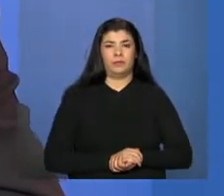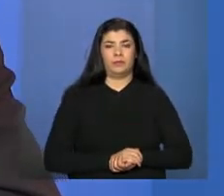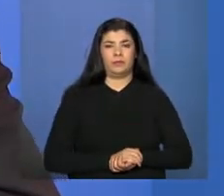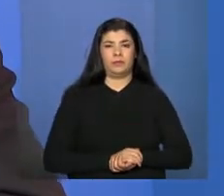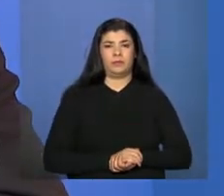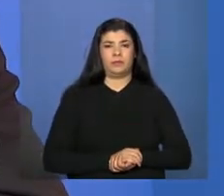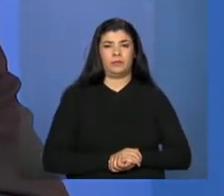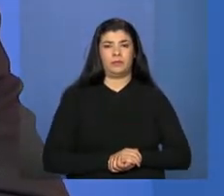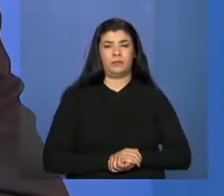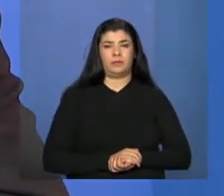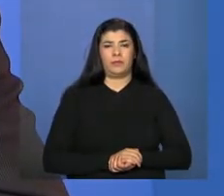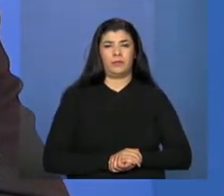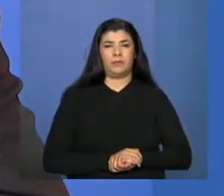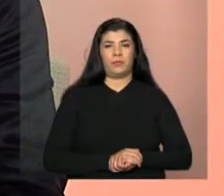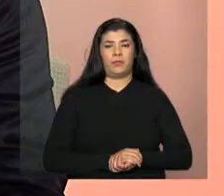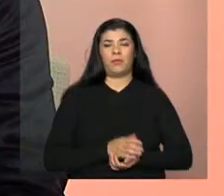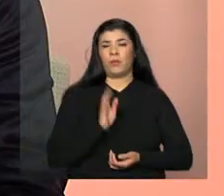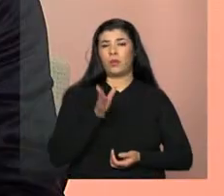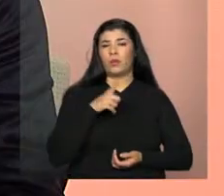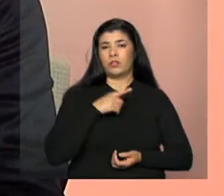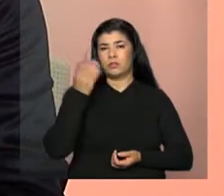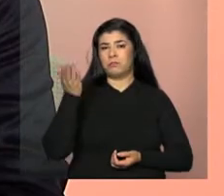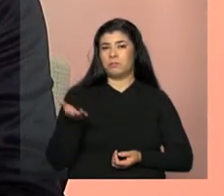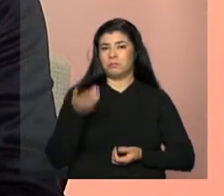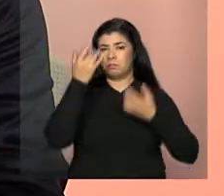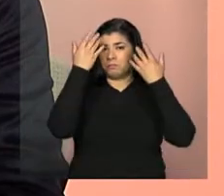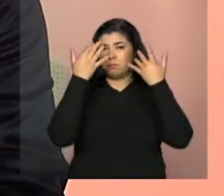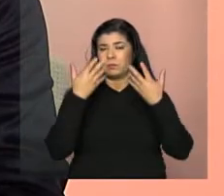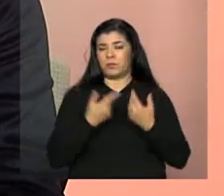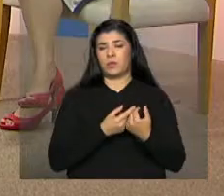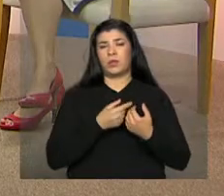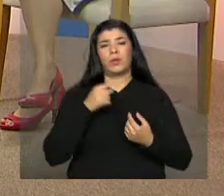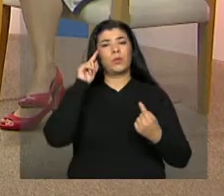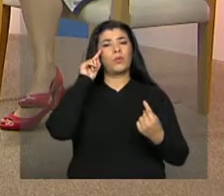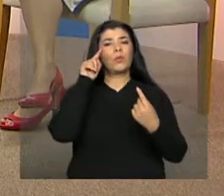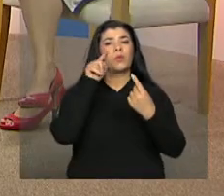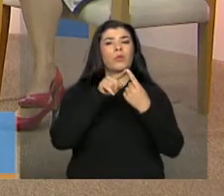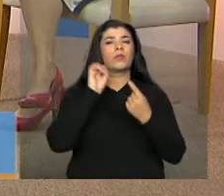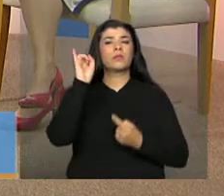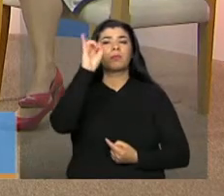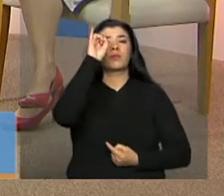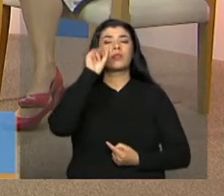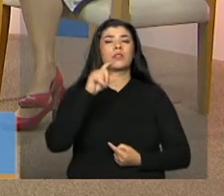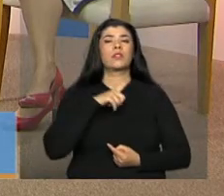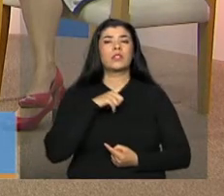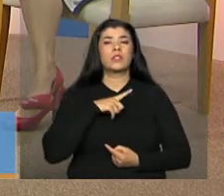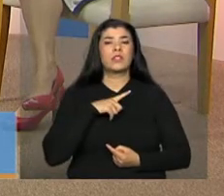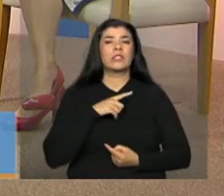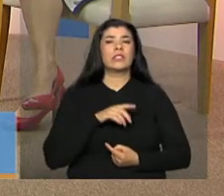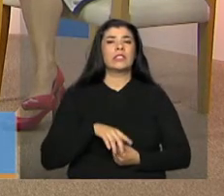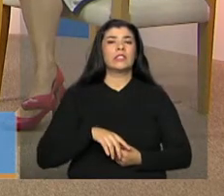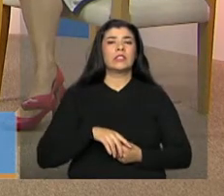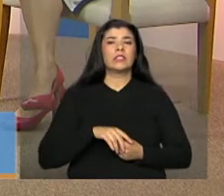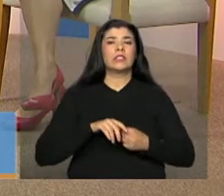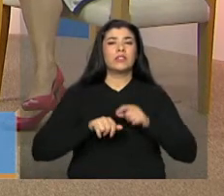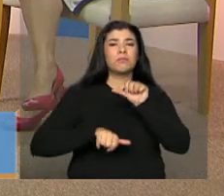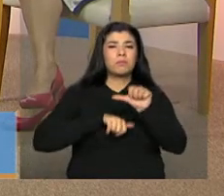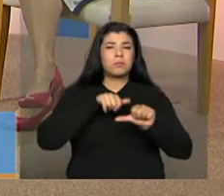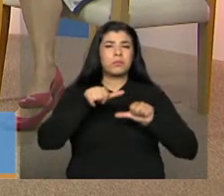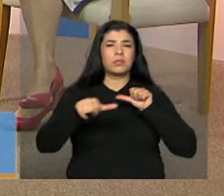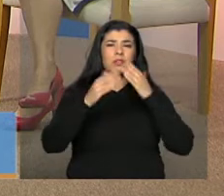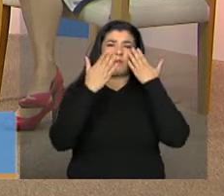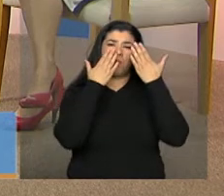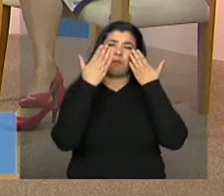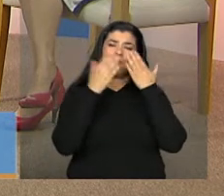Como o José Cruz falou, esse é um ponto importante, tem a quebra de paradigma de 88, né, transforma uma